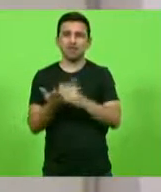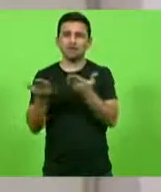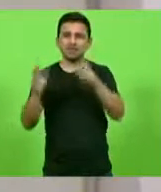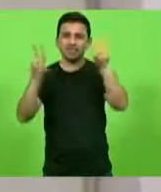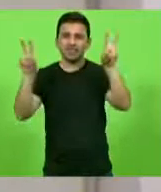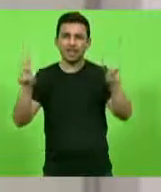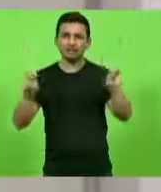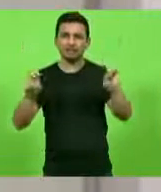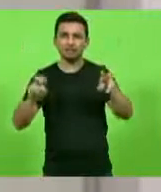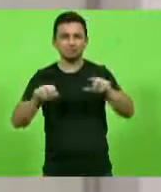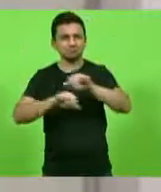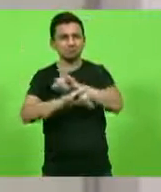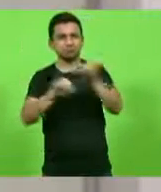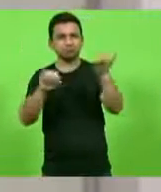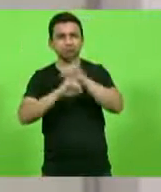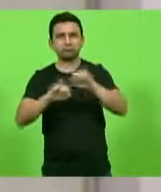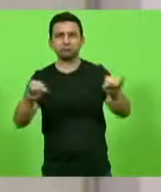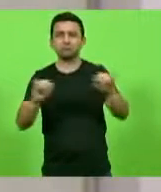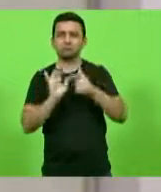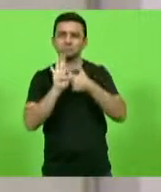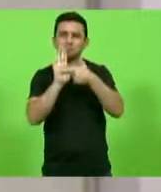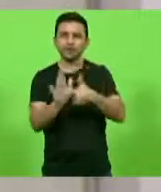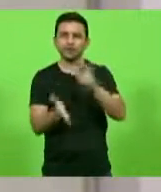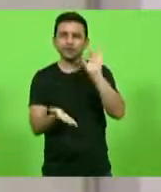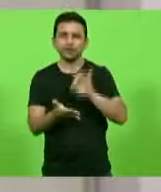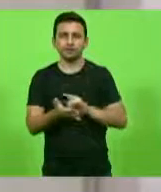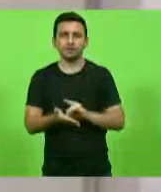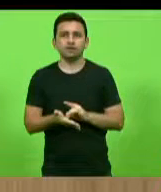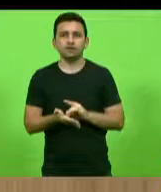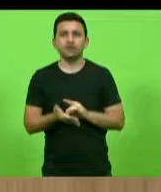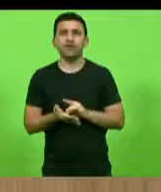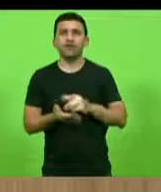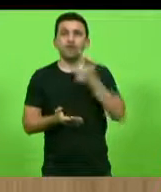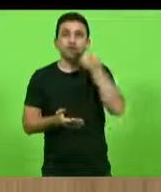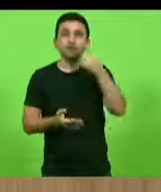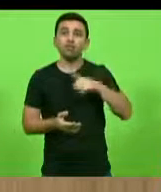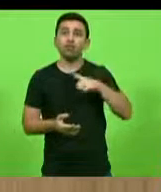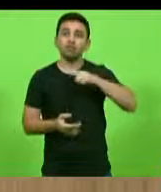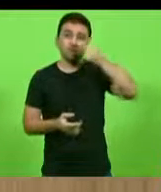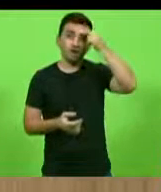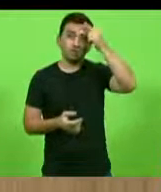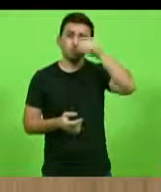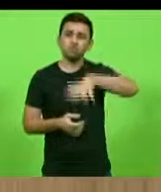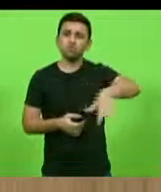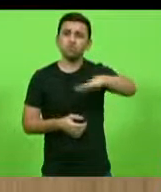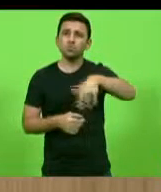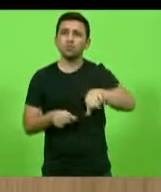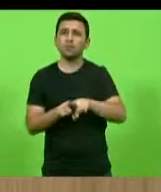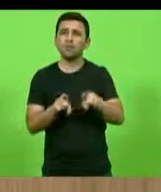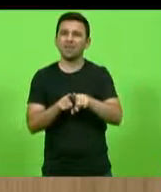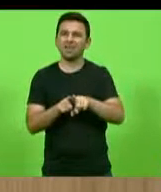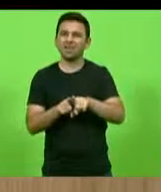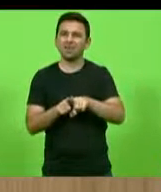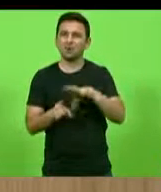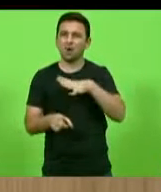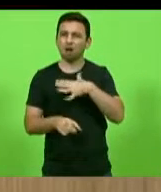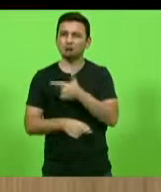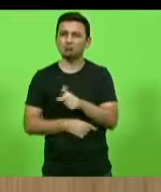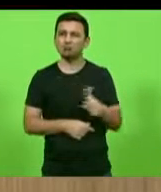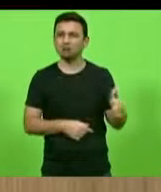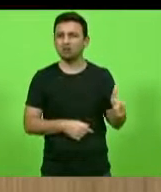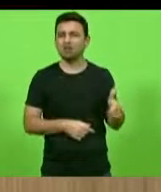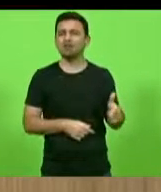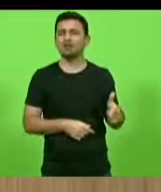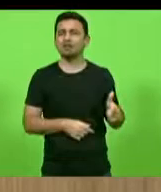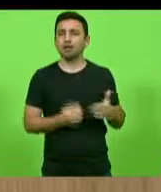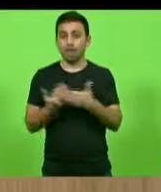e expor com clareza. Isso a gente vê nas universidades, muito claro, mas a covardia é tão grande que existem